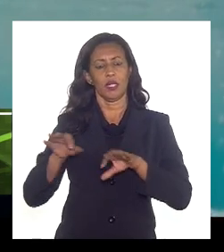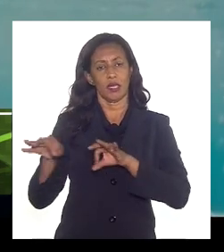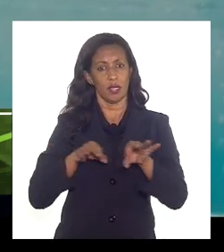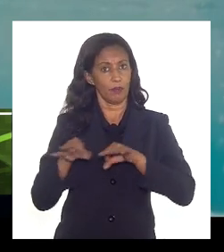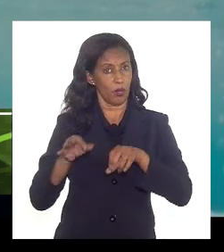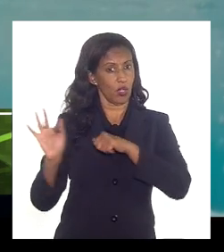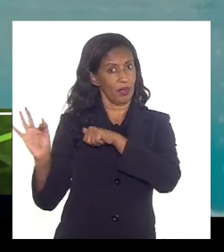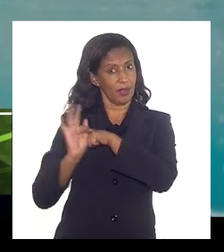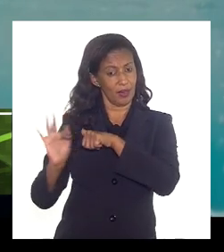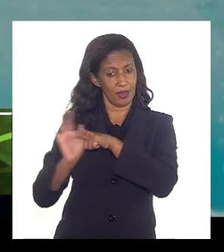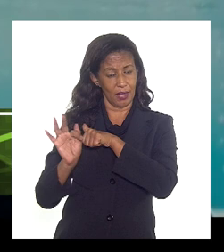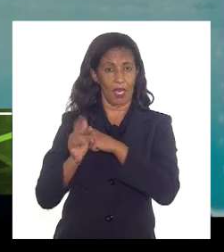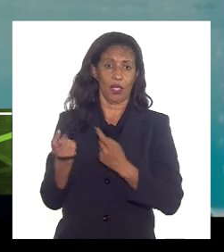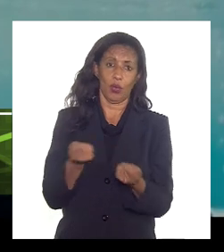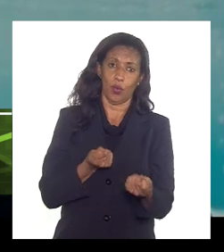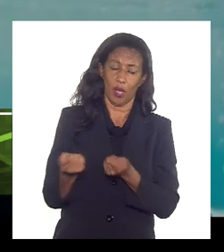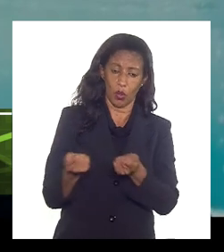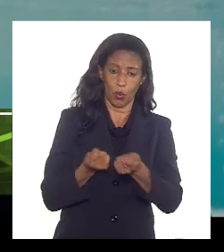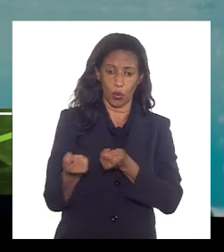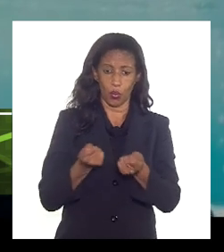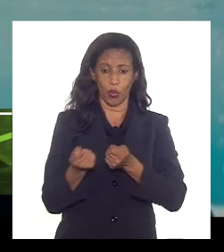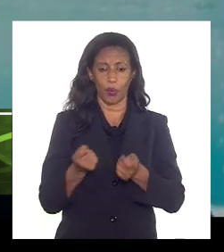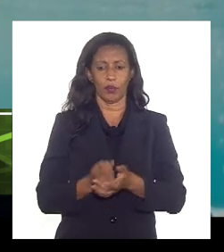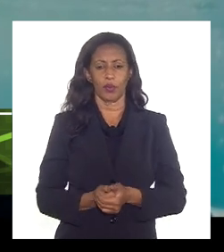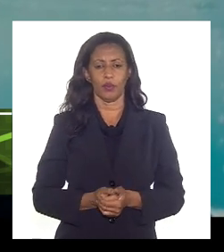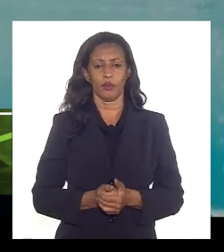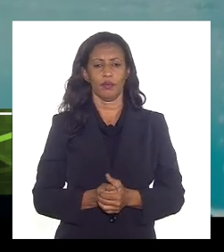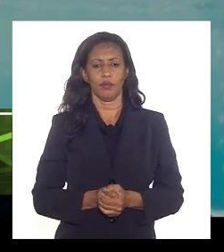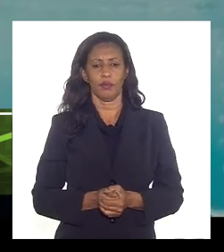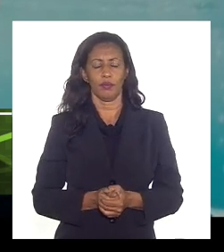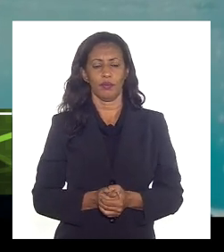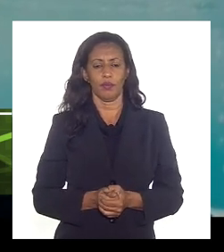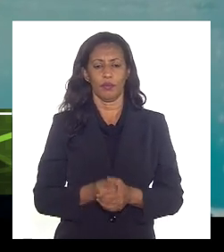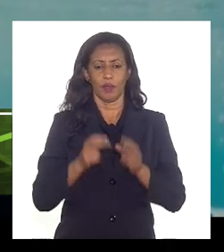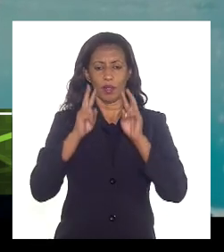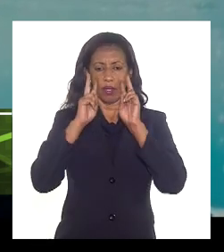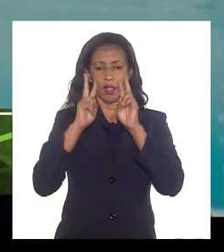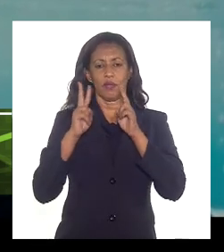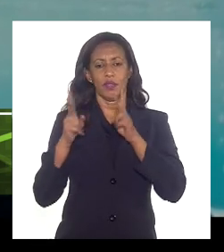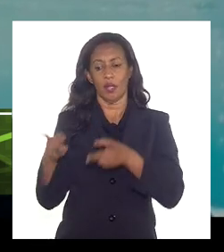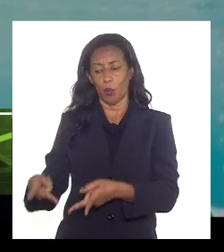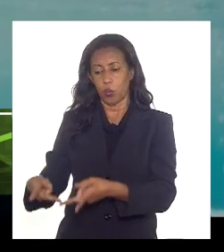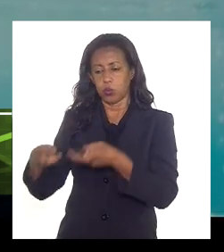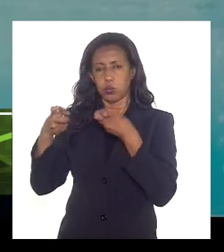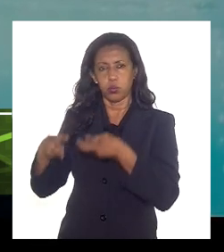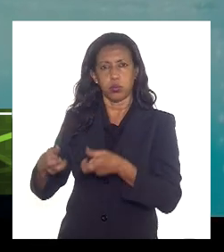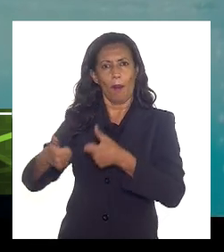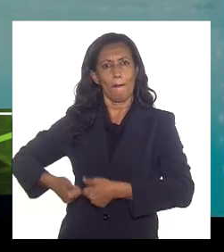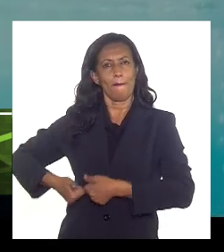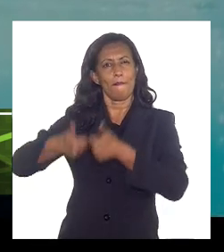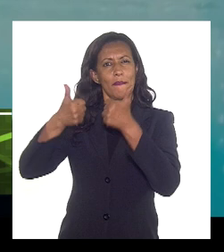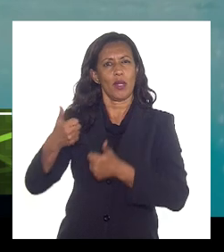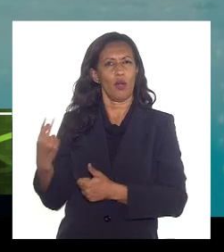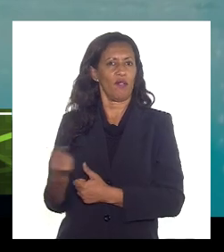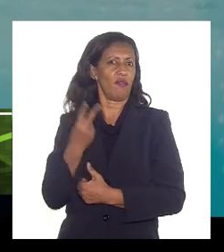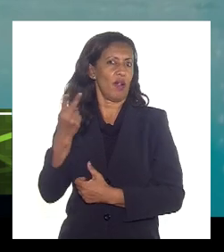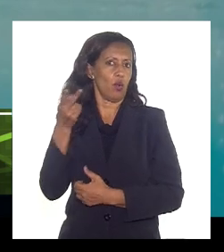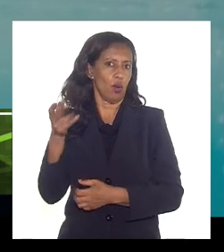técnico e econômico então ele ele visa capturar o maior valor possível para o projeto